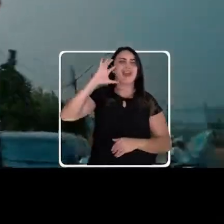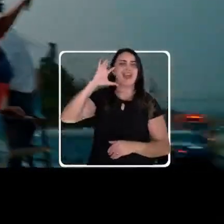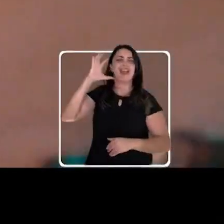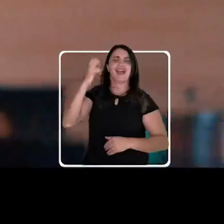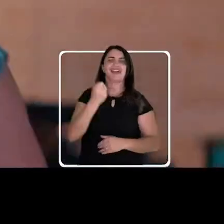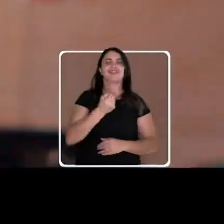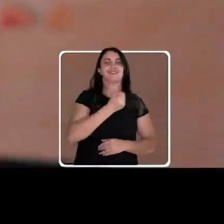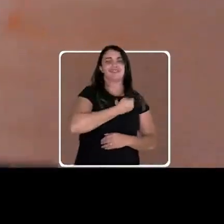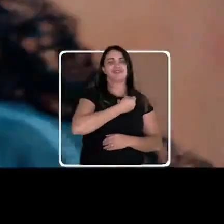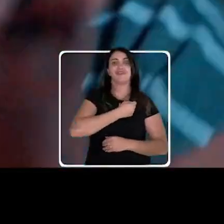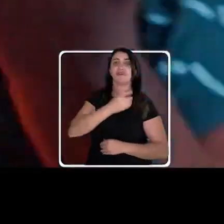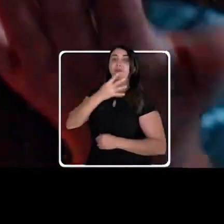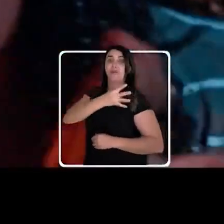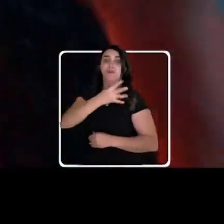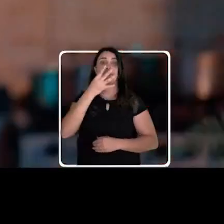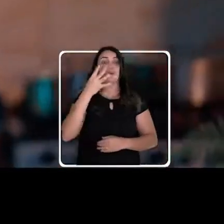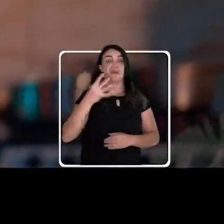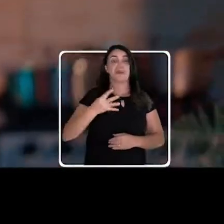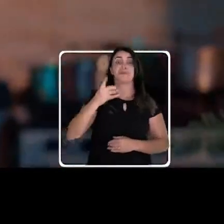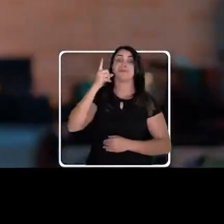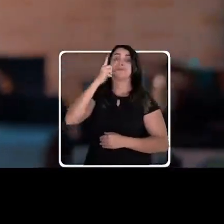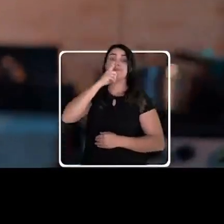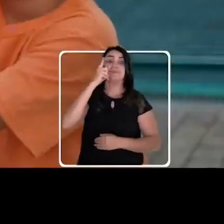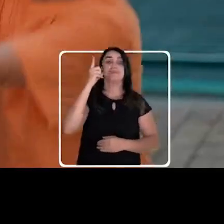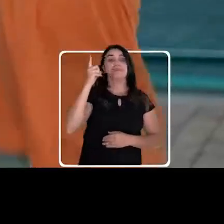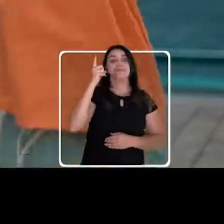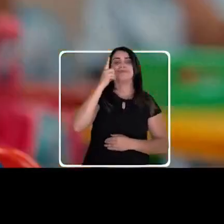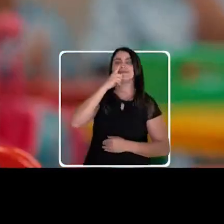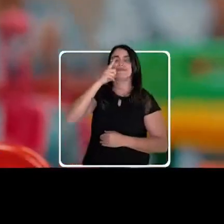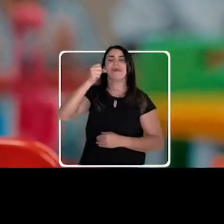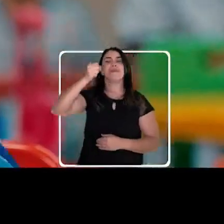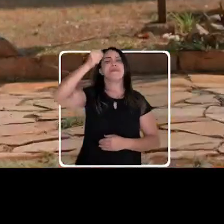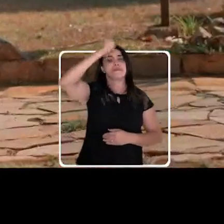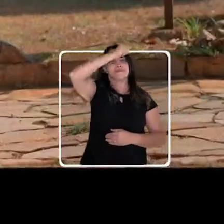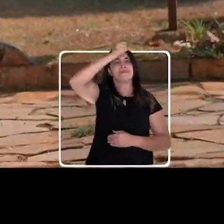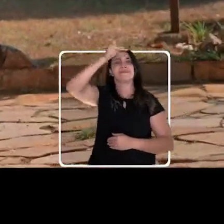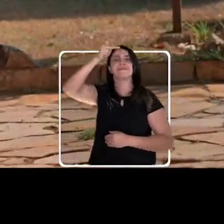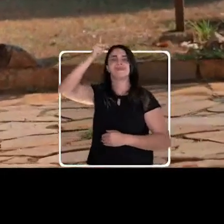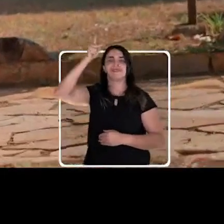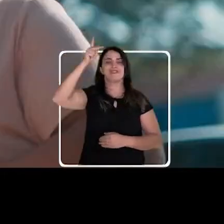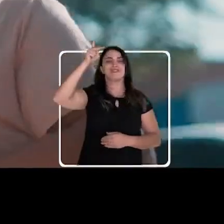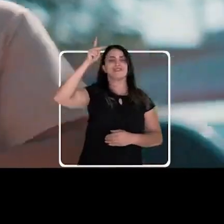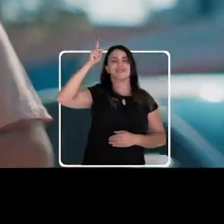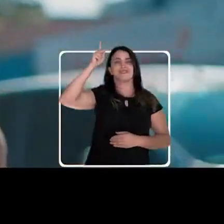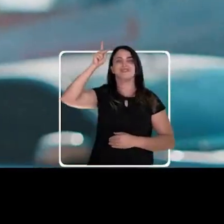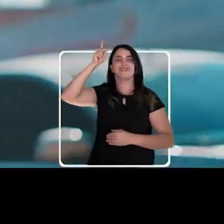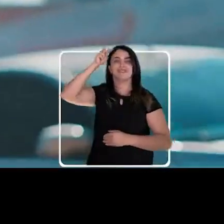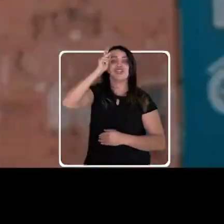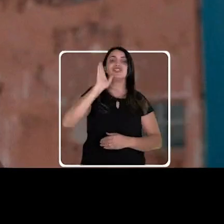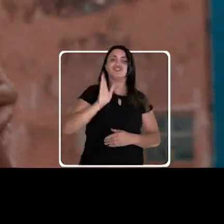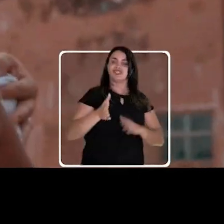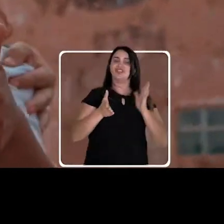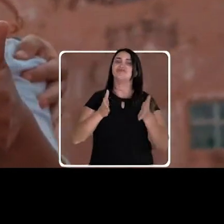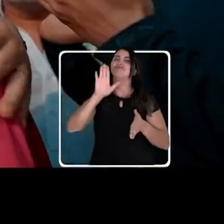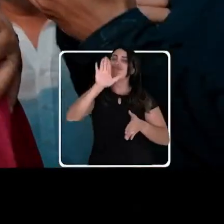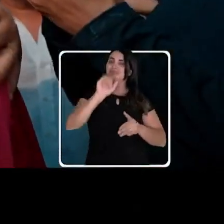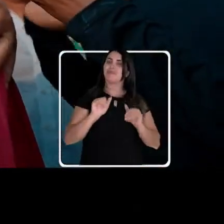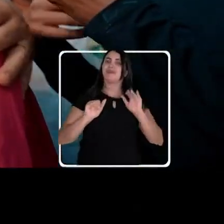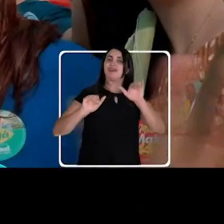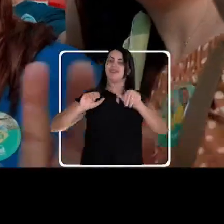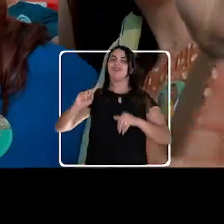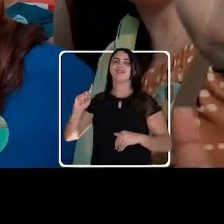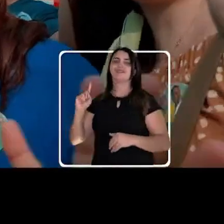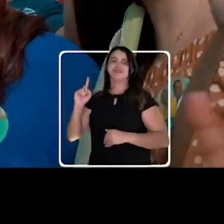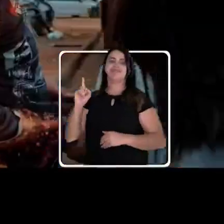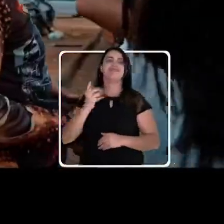Mabel, é Mabel prefeito. Já, já, chama Jane, vem, vem, vem, é Mabel,